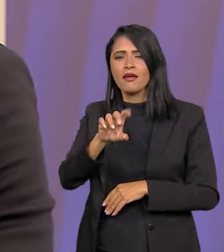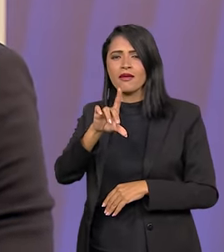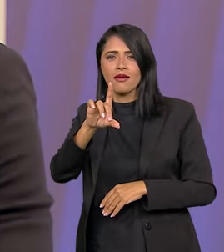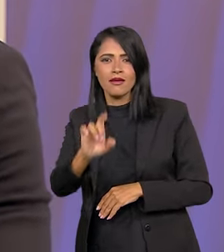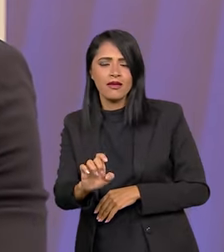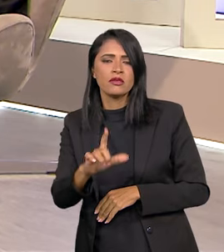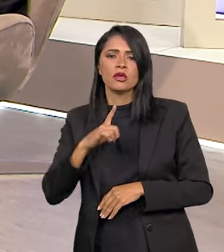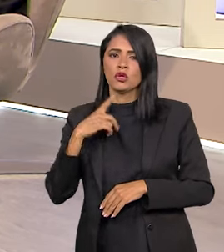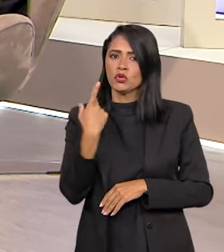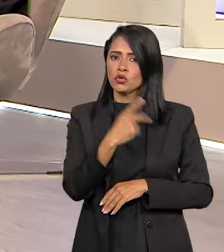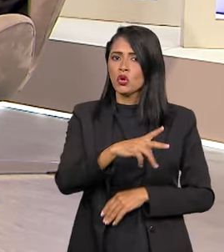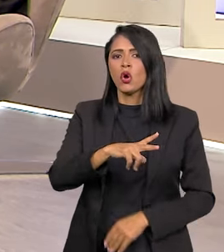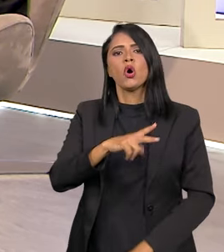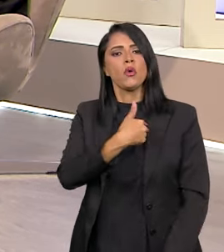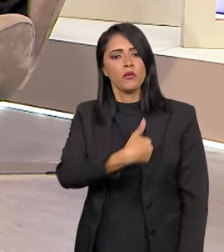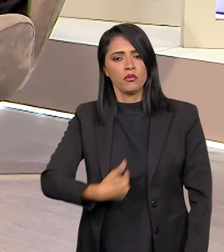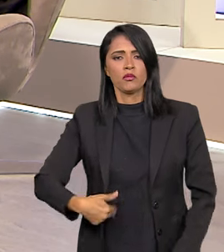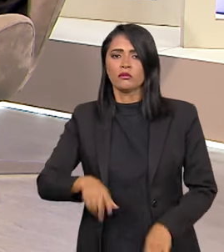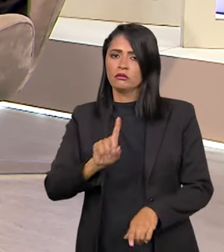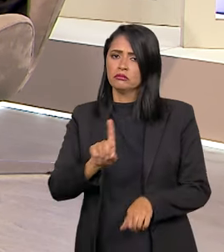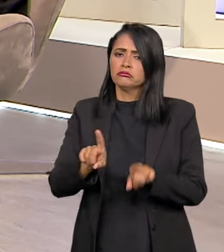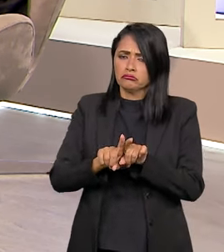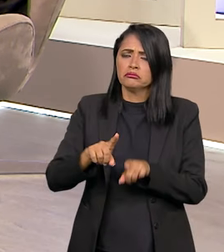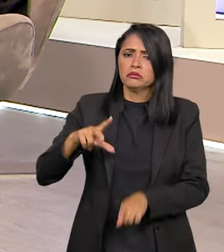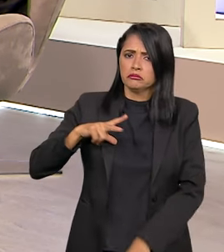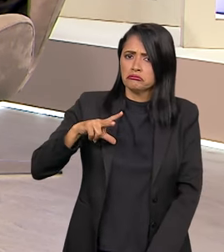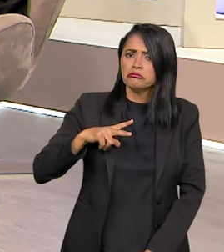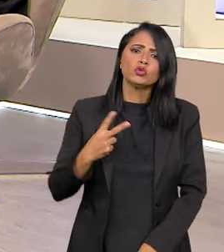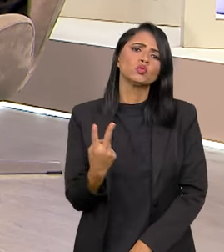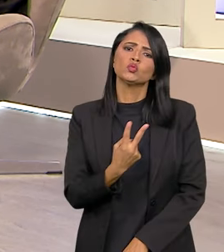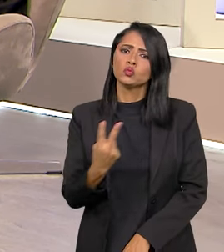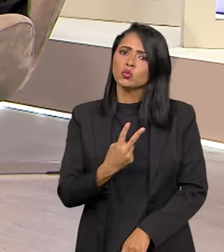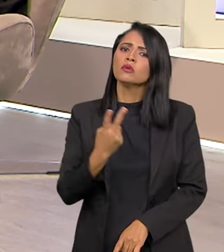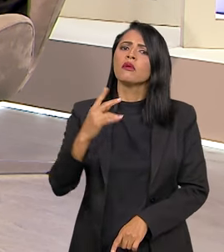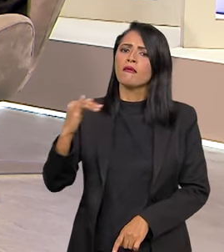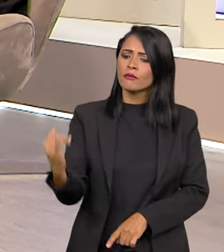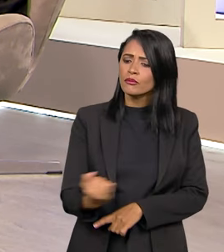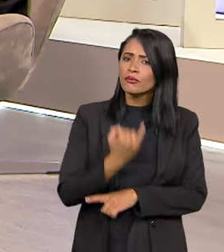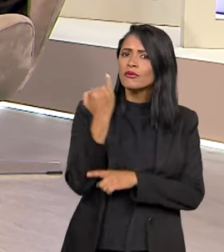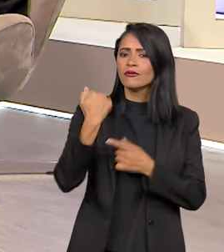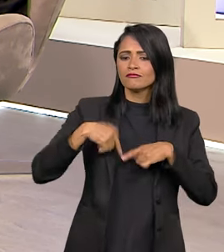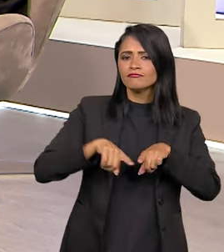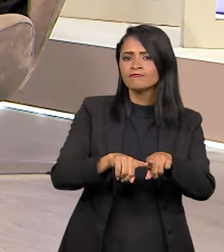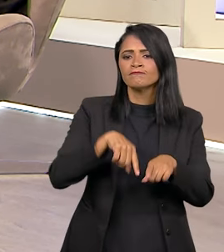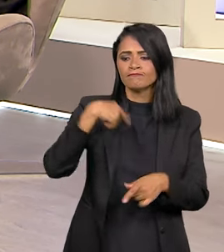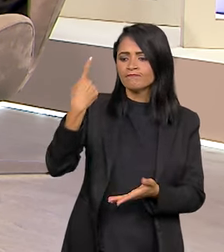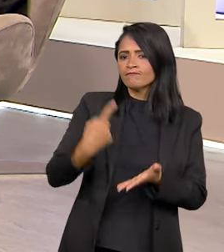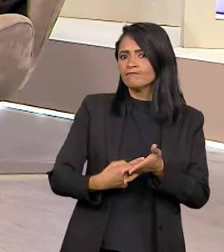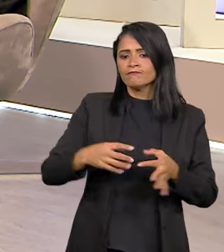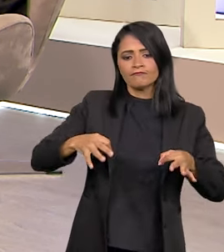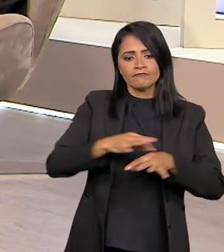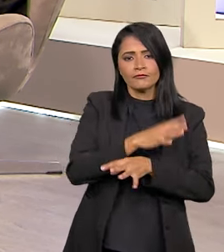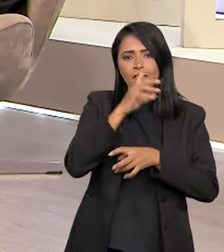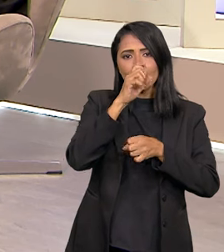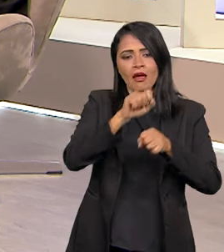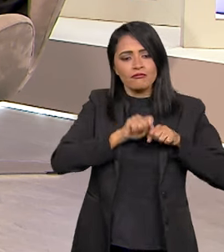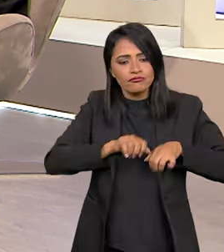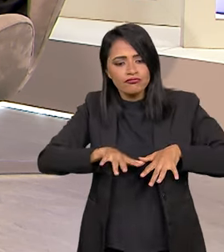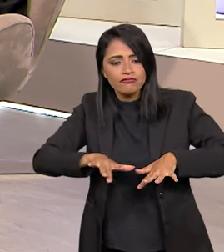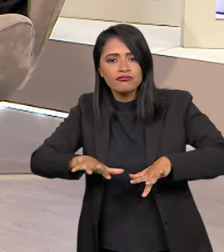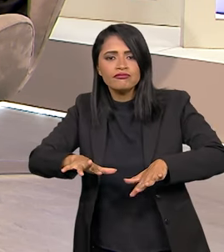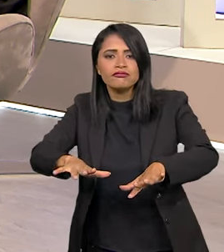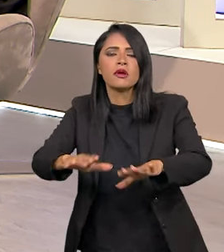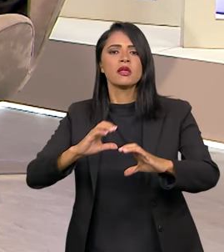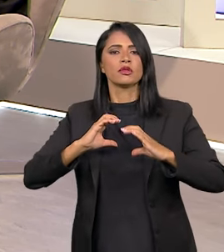parte da rede. A gente não tem só entidades públicas, a gente também tem entidades privadas. Então, é fundamental essa parceria para a gente consolidar